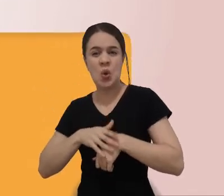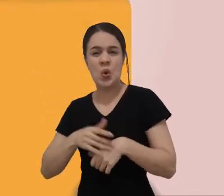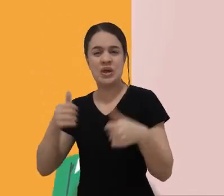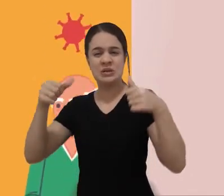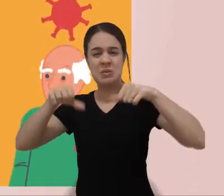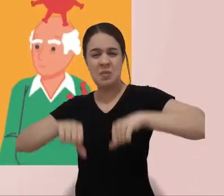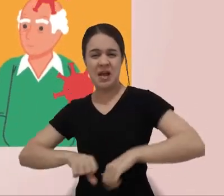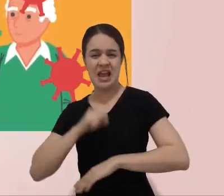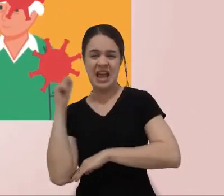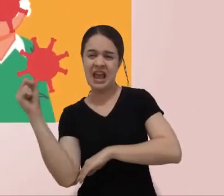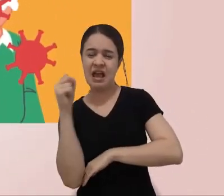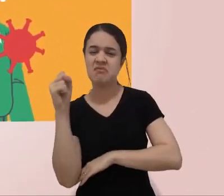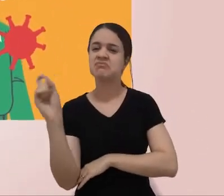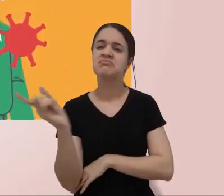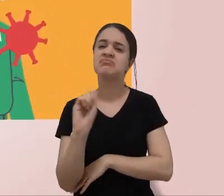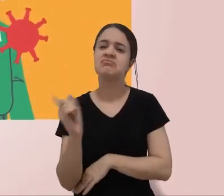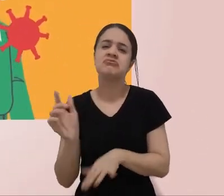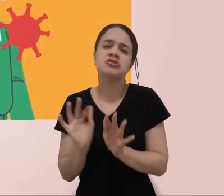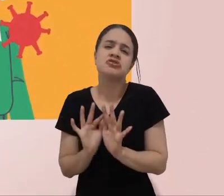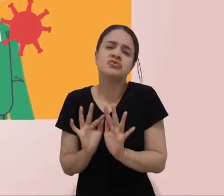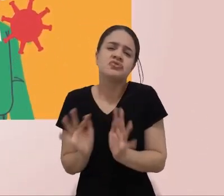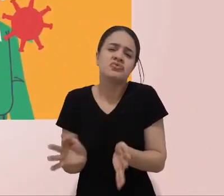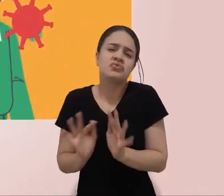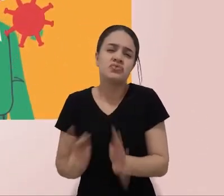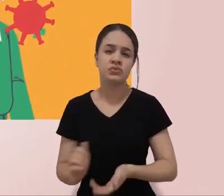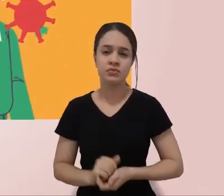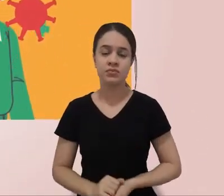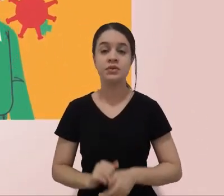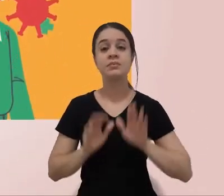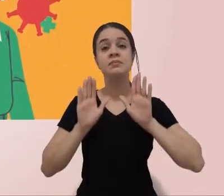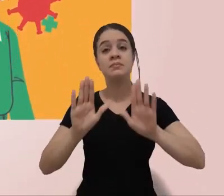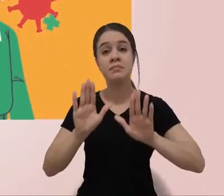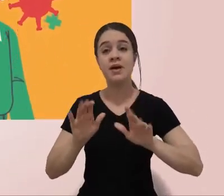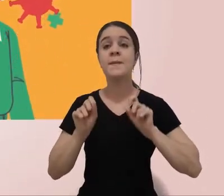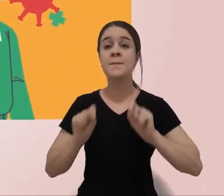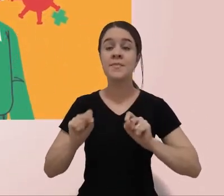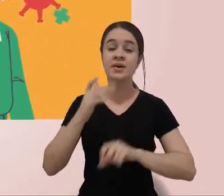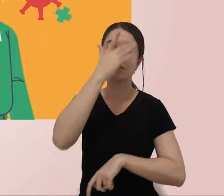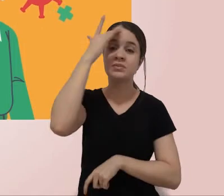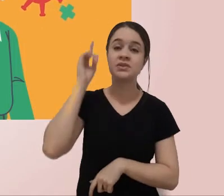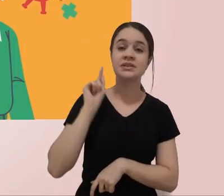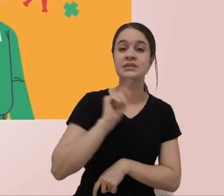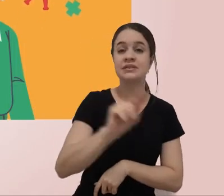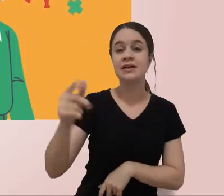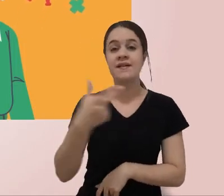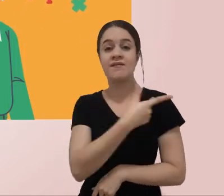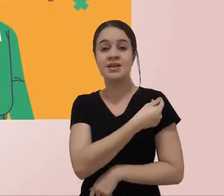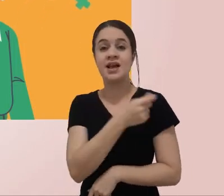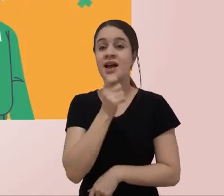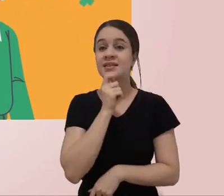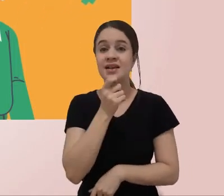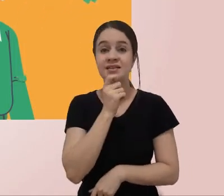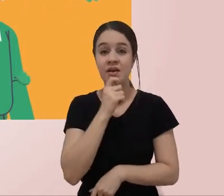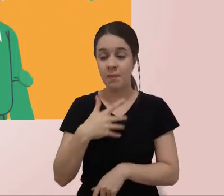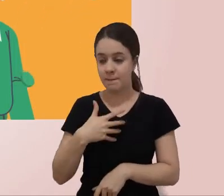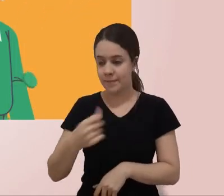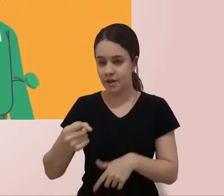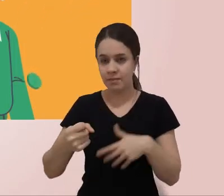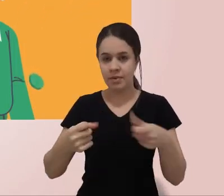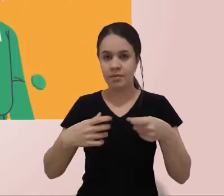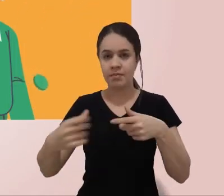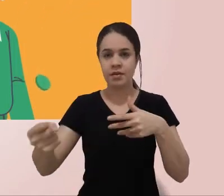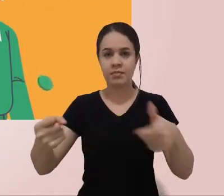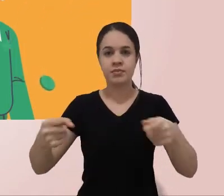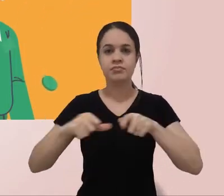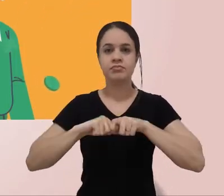não tenha agravamento da doença. Mas ainda poderá ocorrer a transmissão do vírus, e pessoas